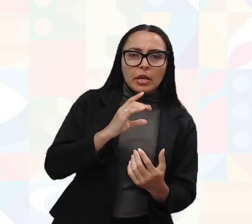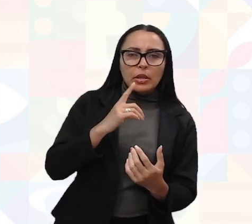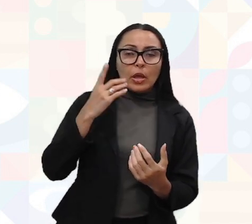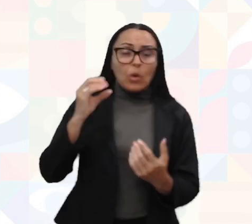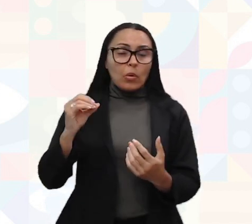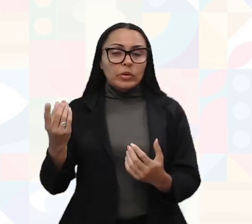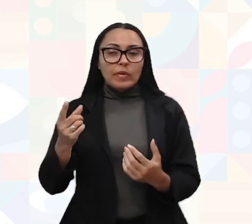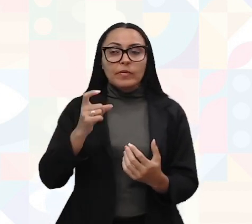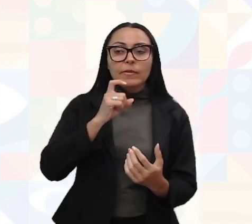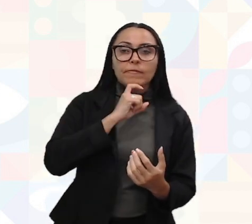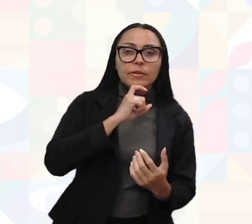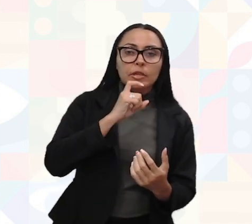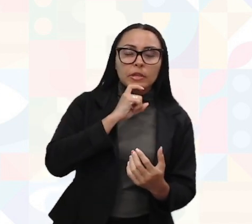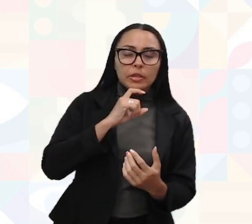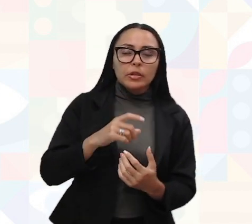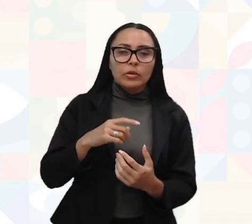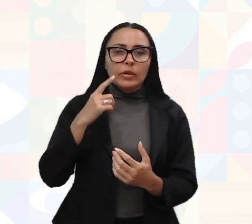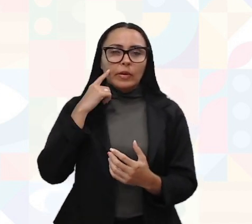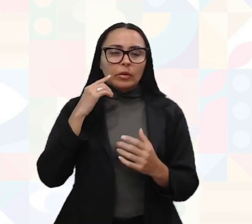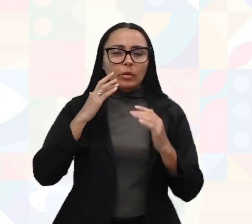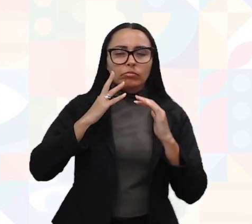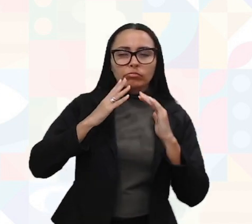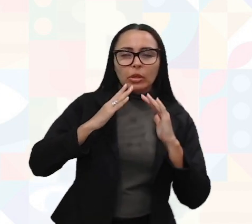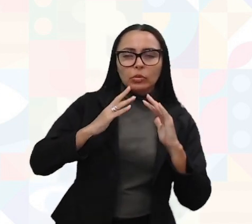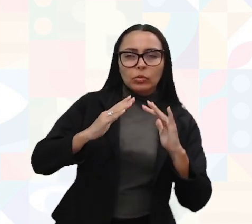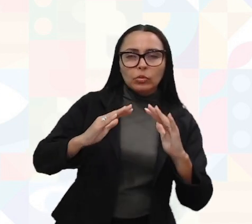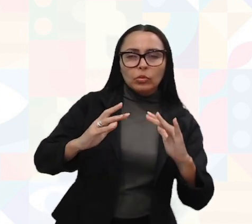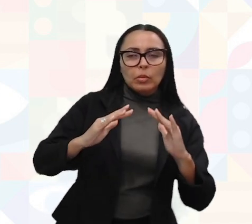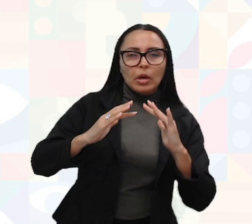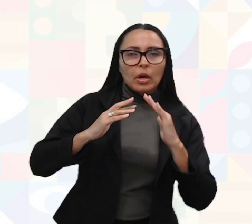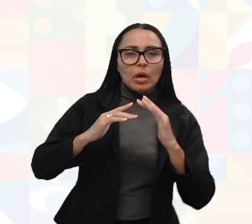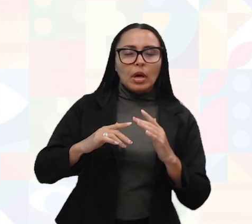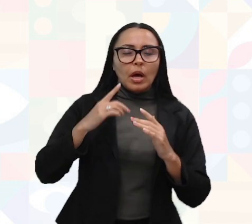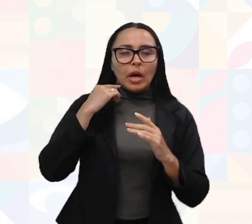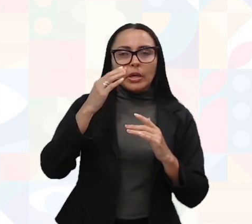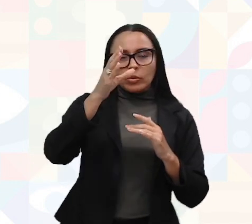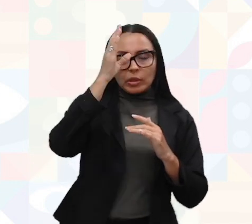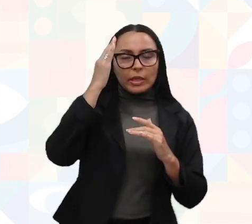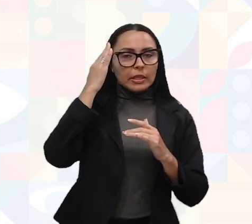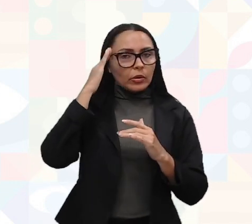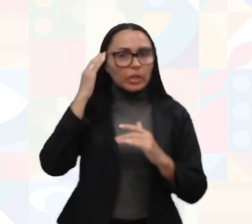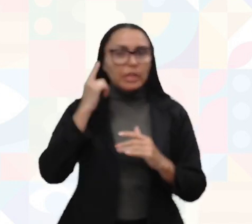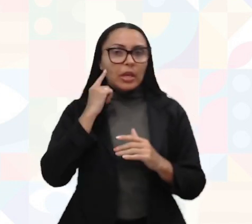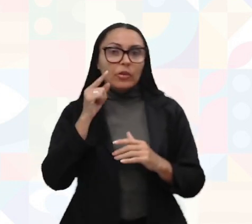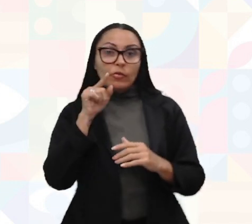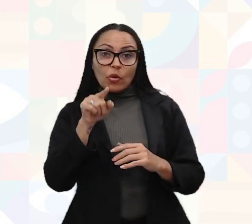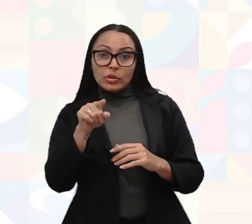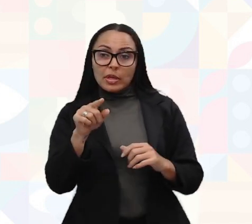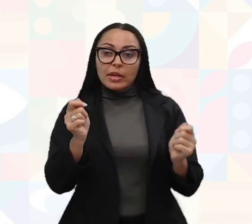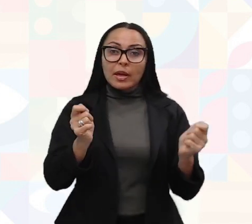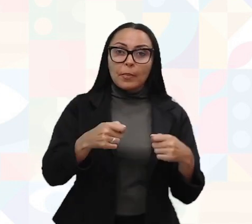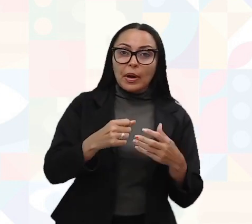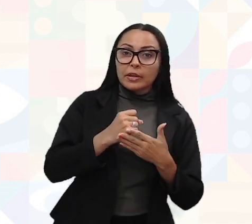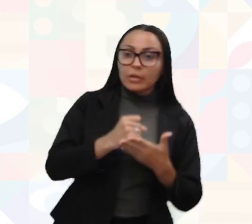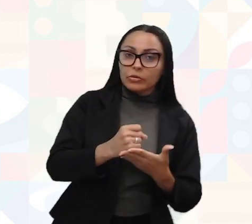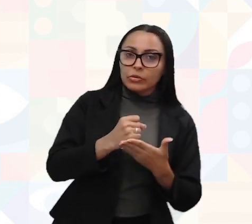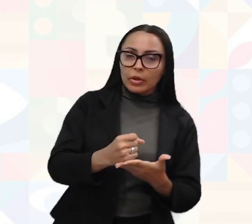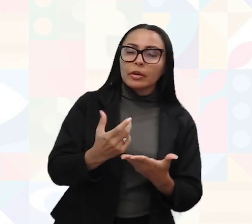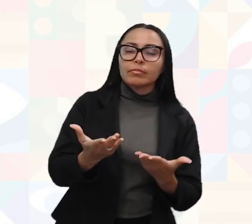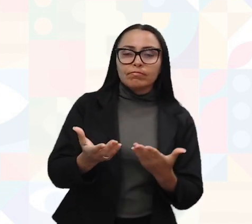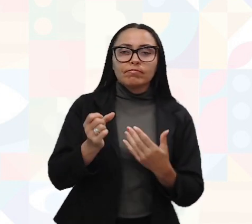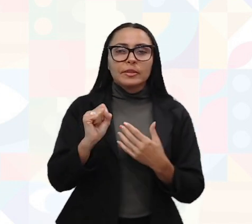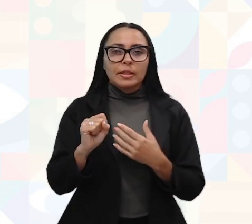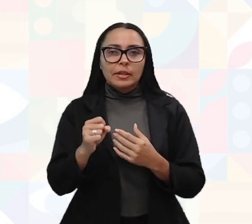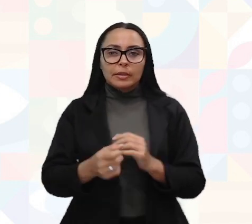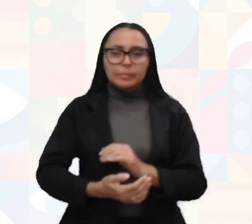Se a gente quer deixar ele um pouco na penumbra? E aí o cliente não entende nada disso. Vai ser você capaz de poder estar instruindo. Claro,